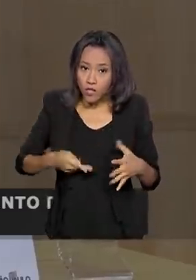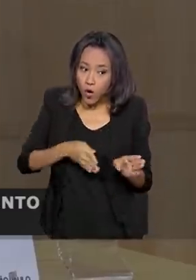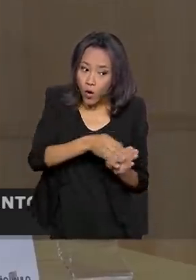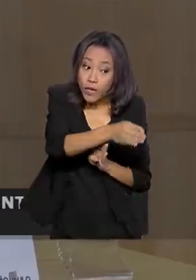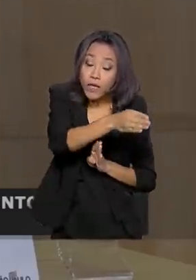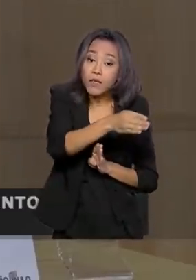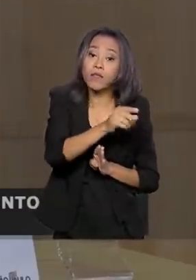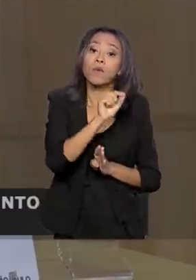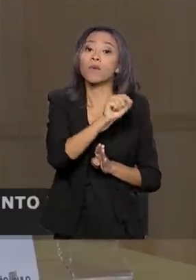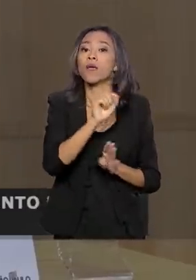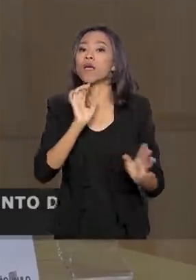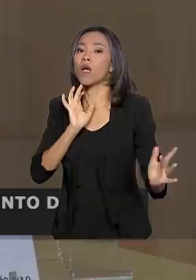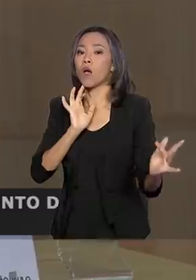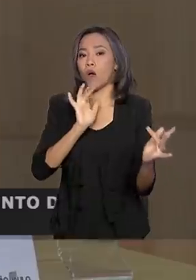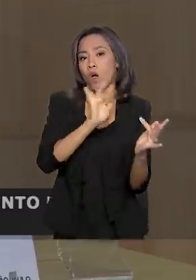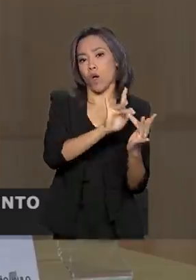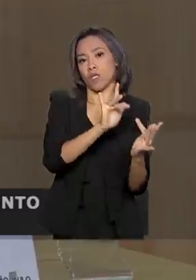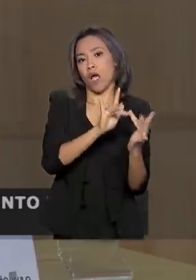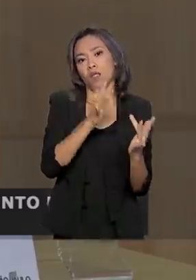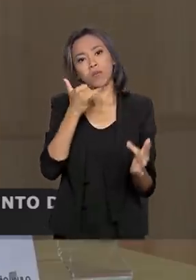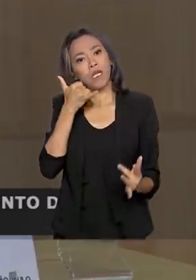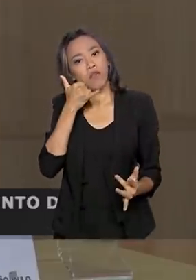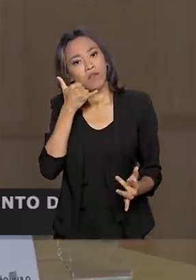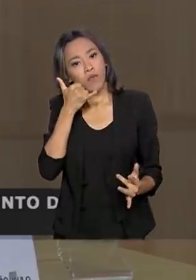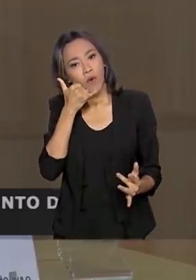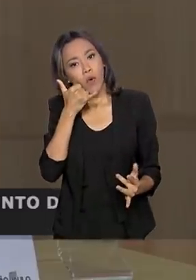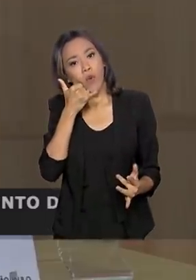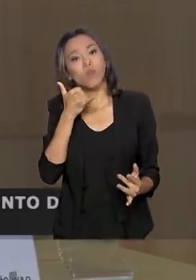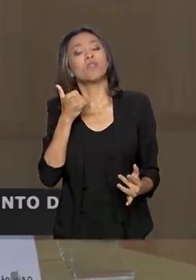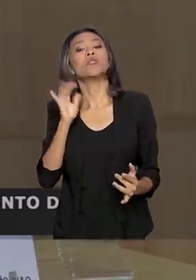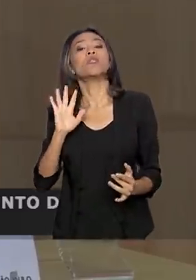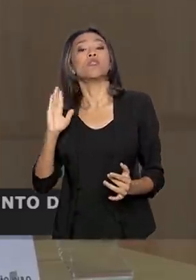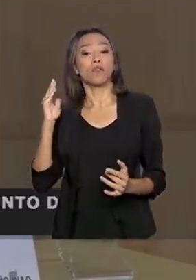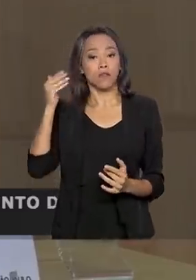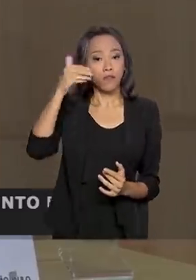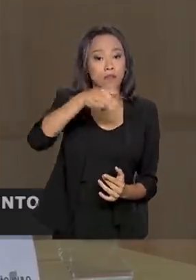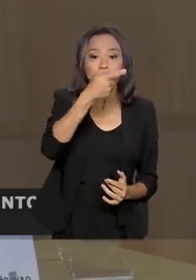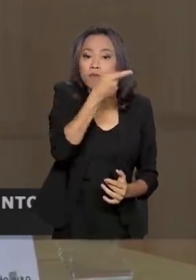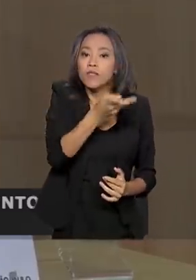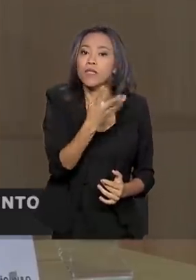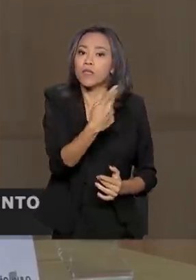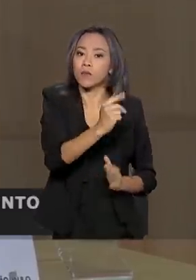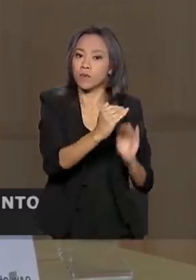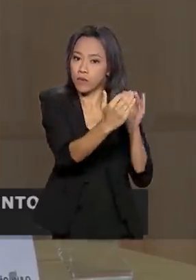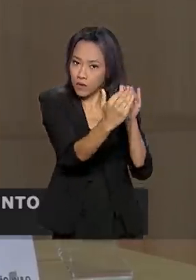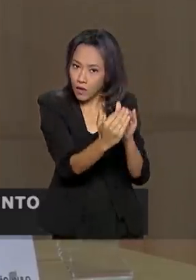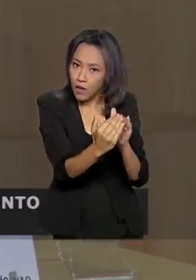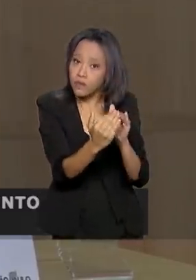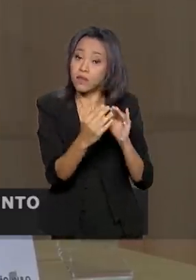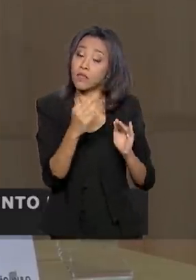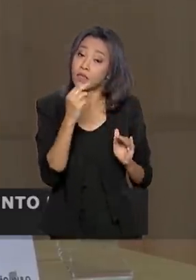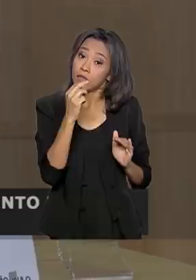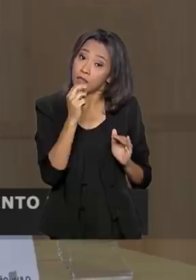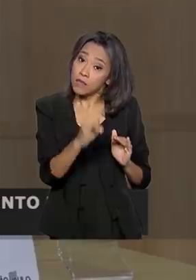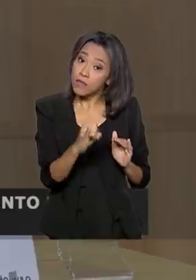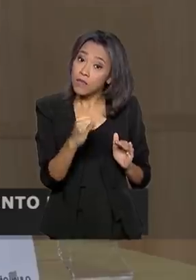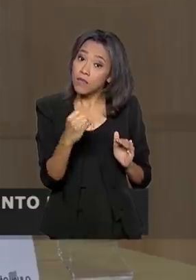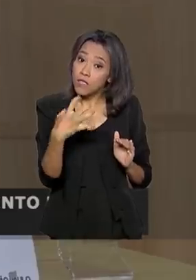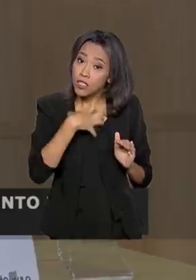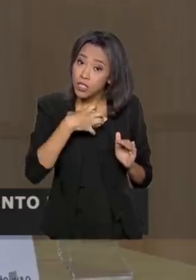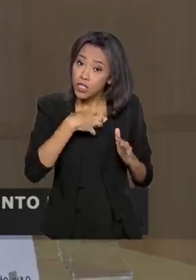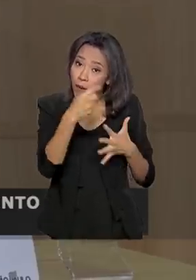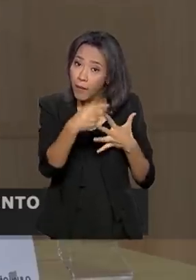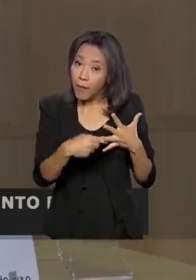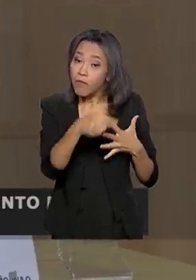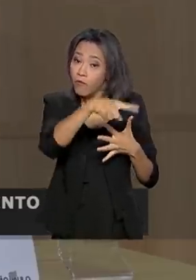entramos em contato por telefone, por visita domiciliar. Se tiverem a sintomatologia, já procurem